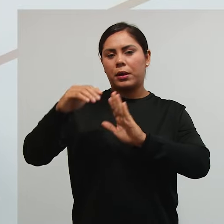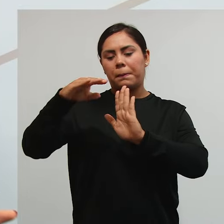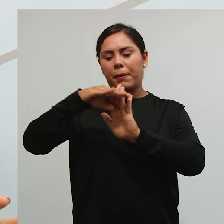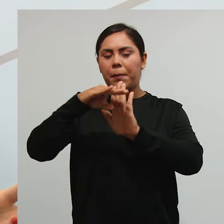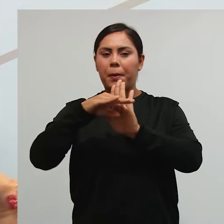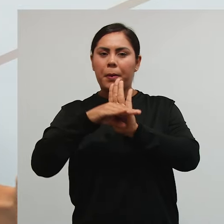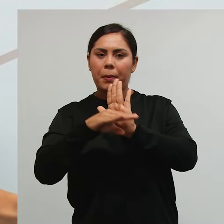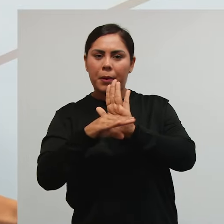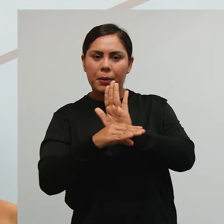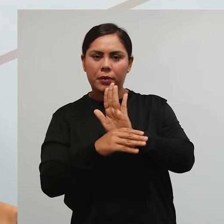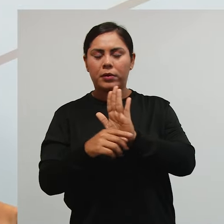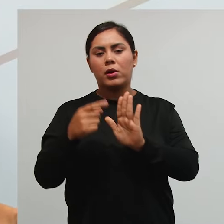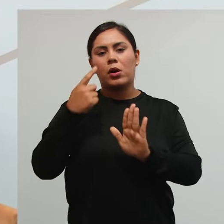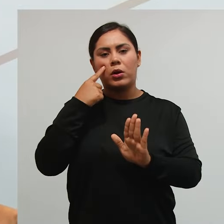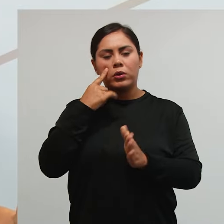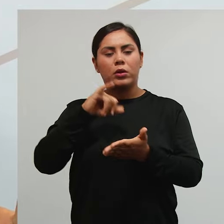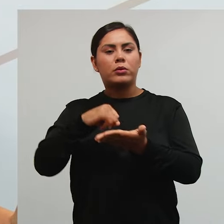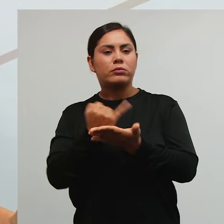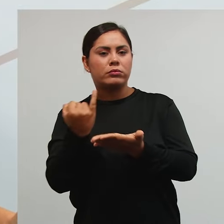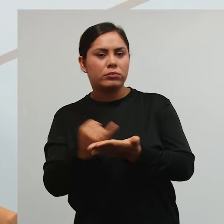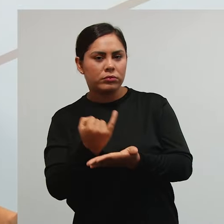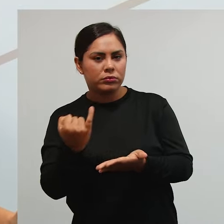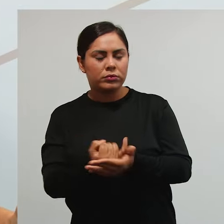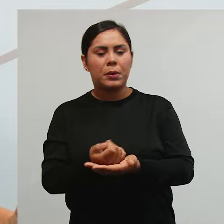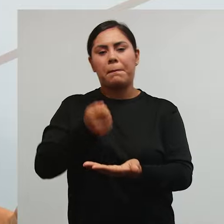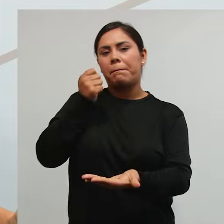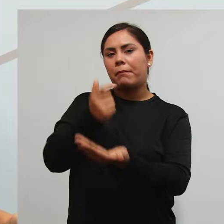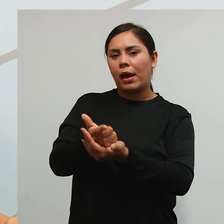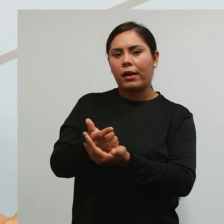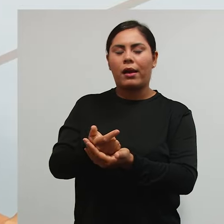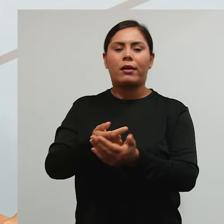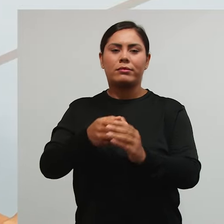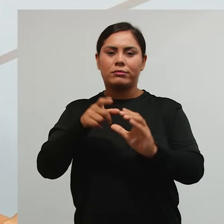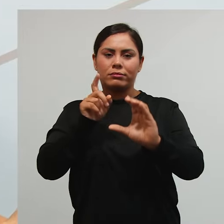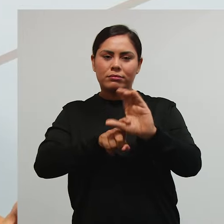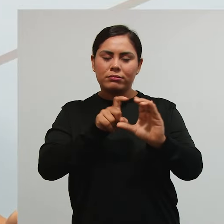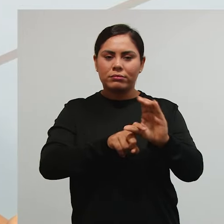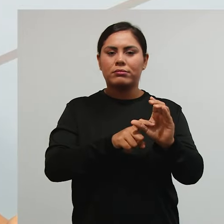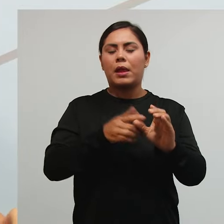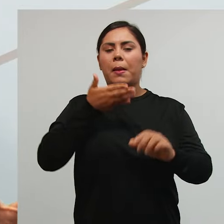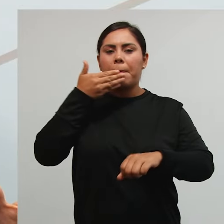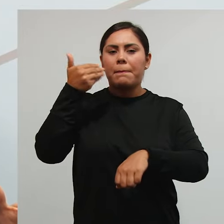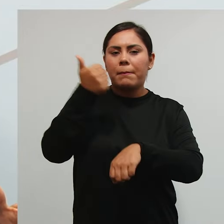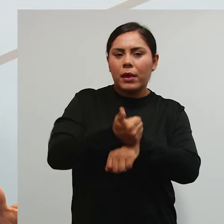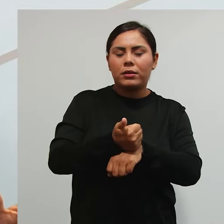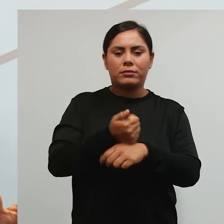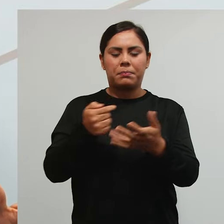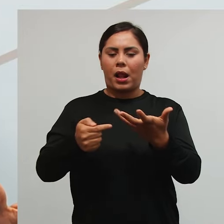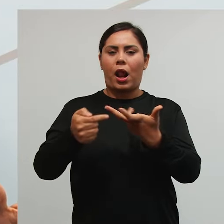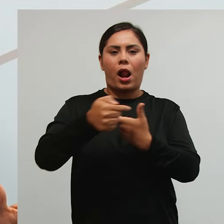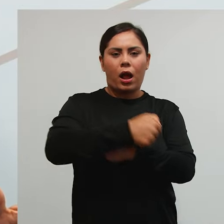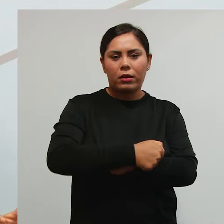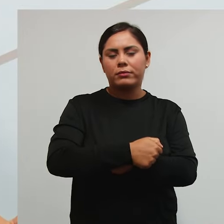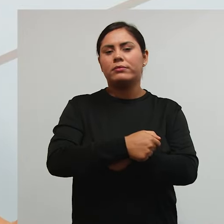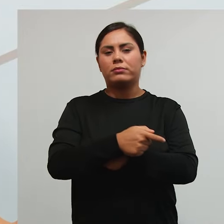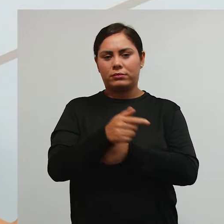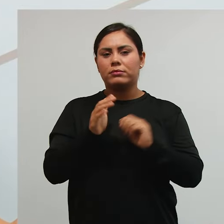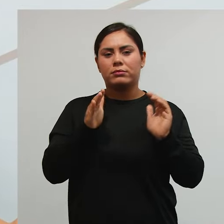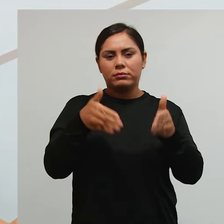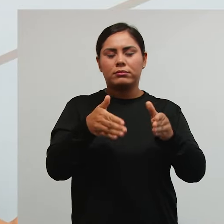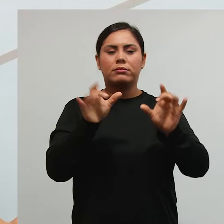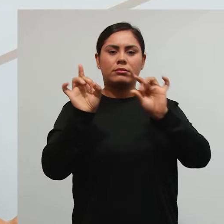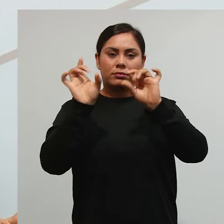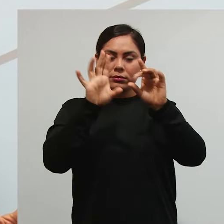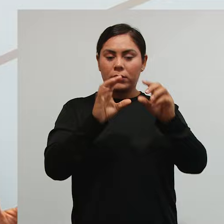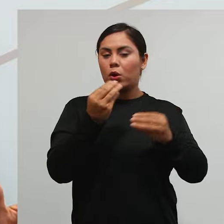tributárias. Então, nós vimos impostos, taxas, contribuições de melhoria, etc. Contribuições especiais.